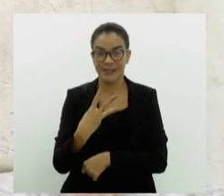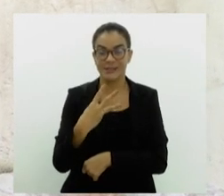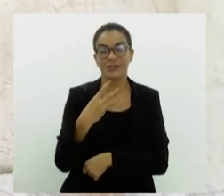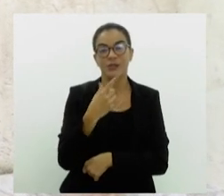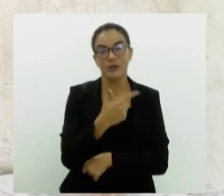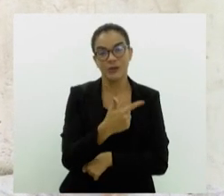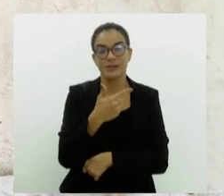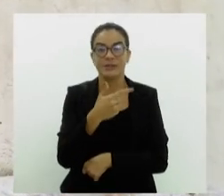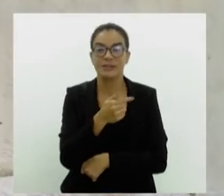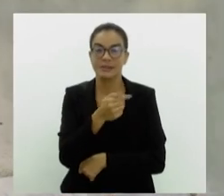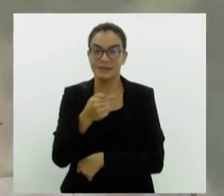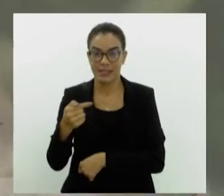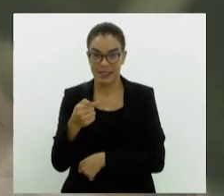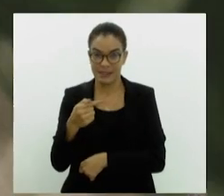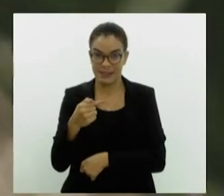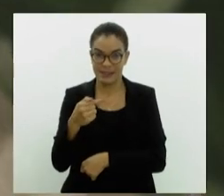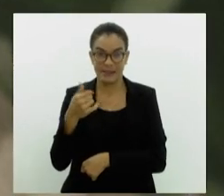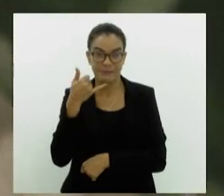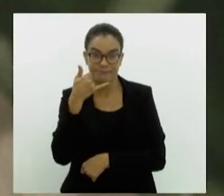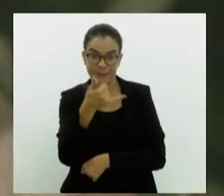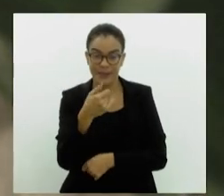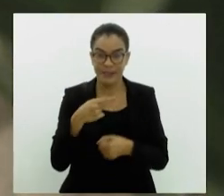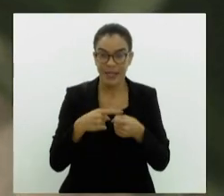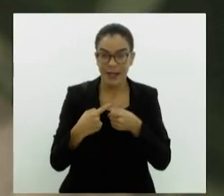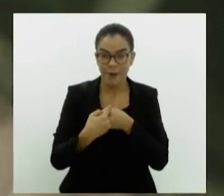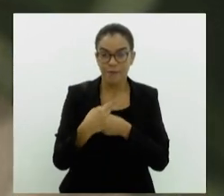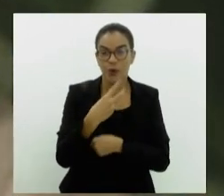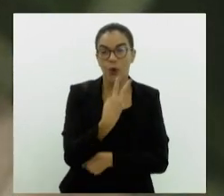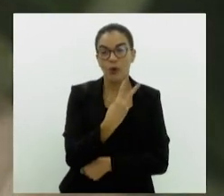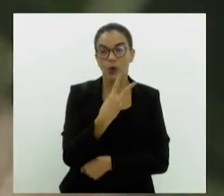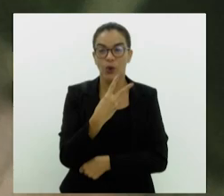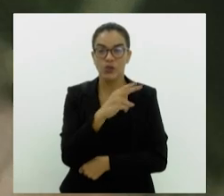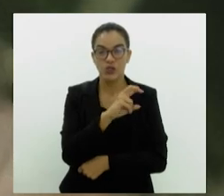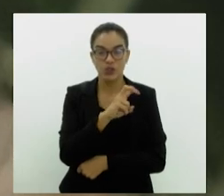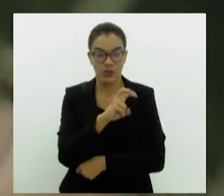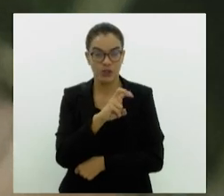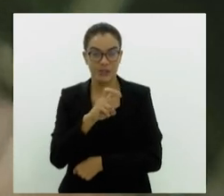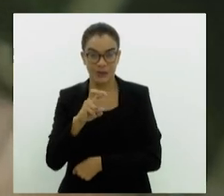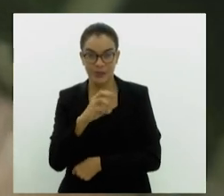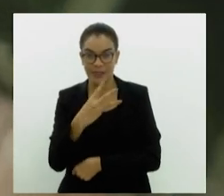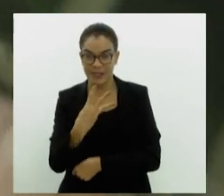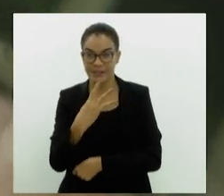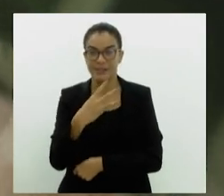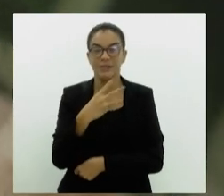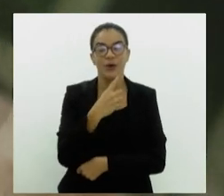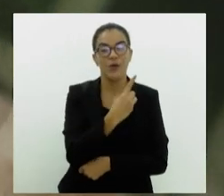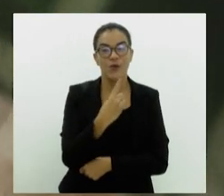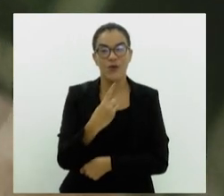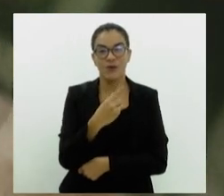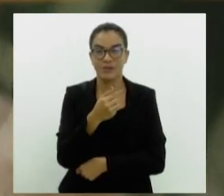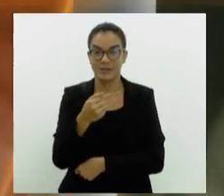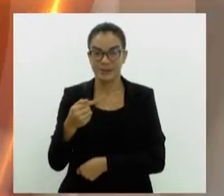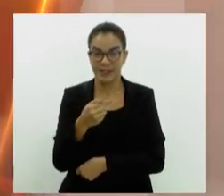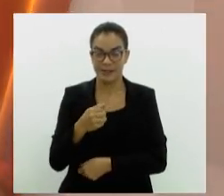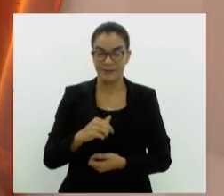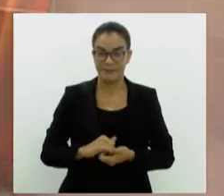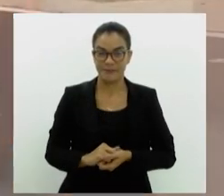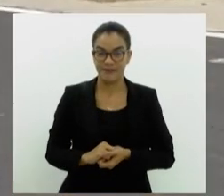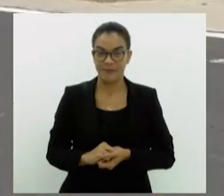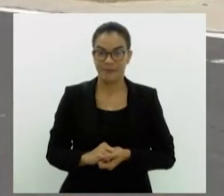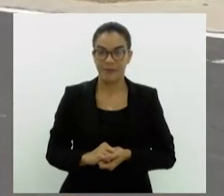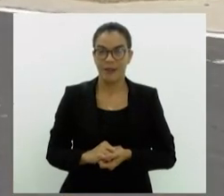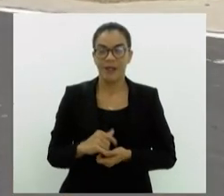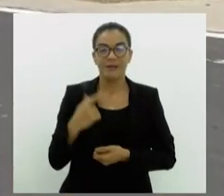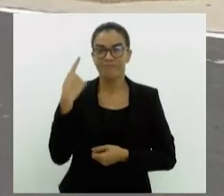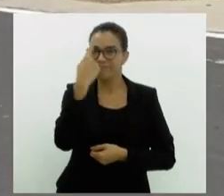para quem liga do interior ou 2253 1177 para ligações da capital. Está